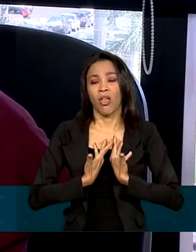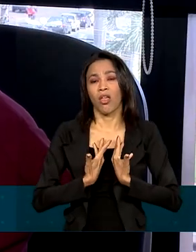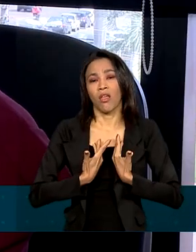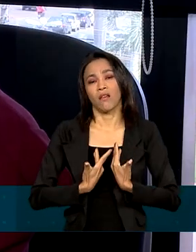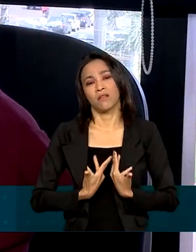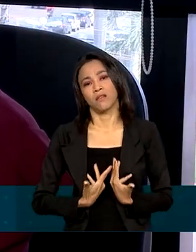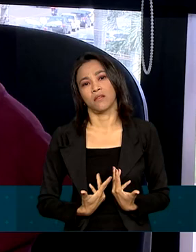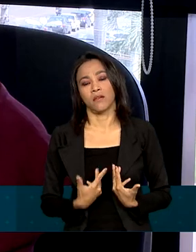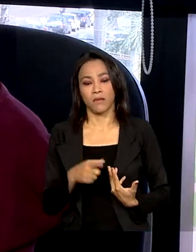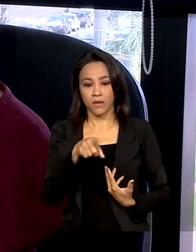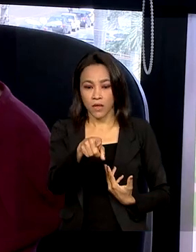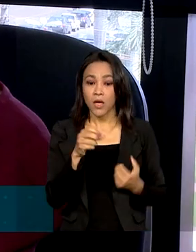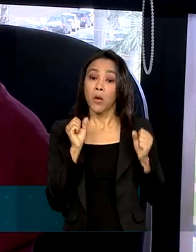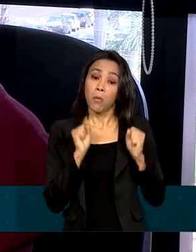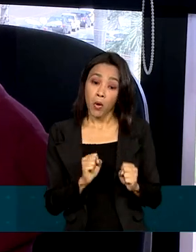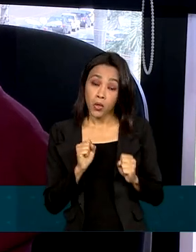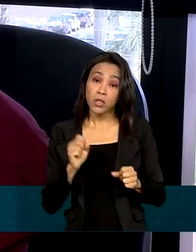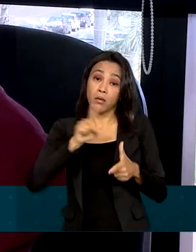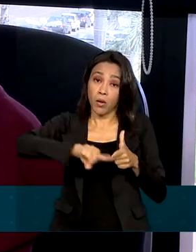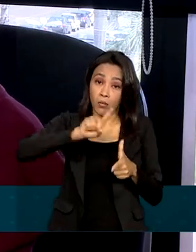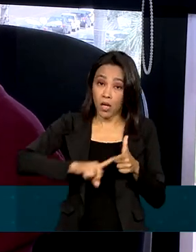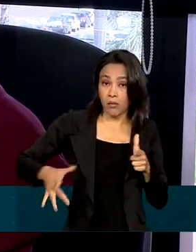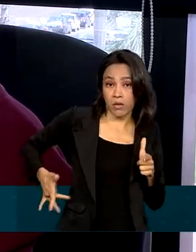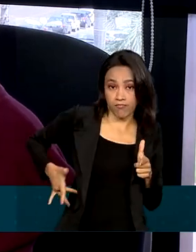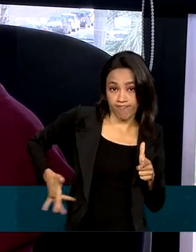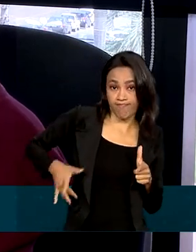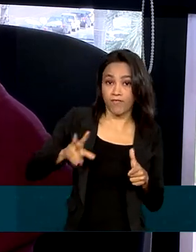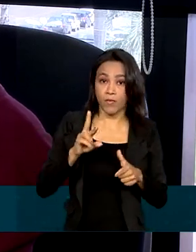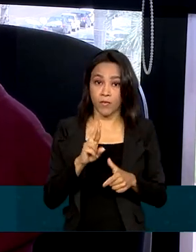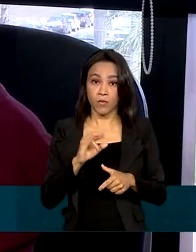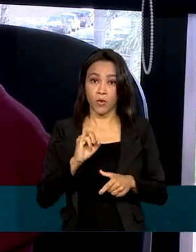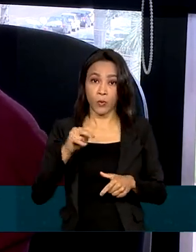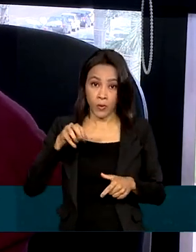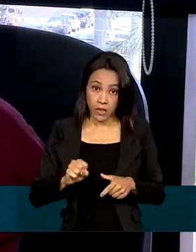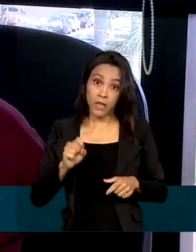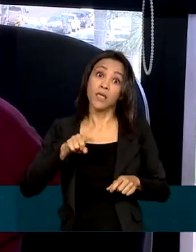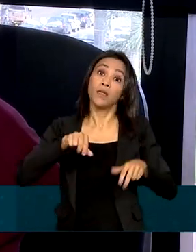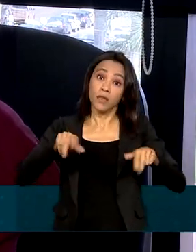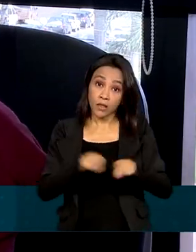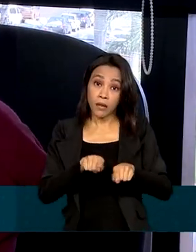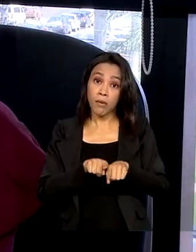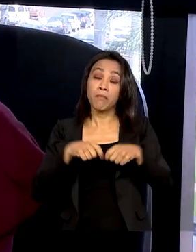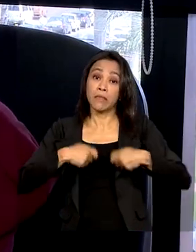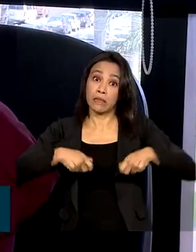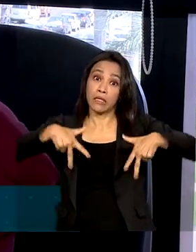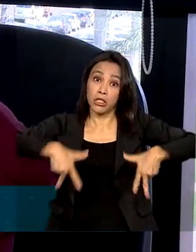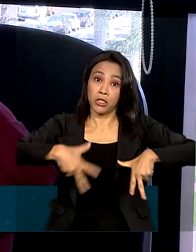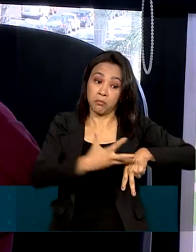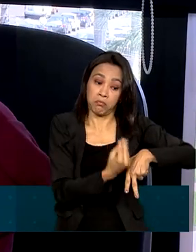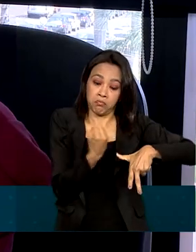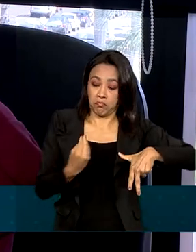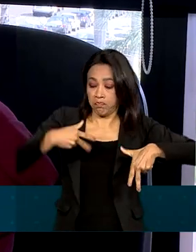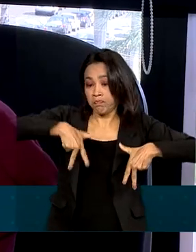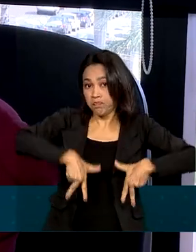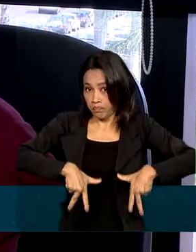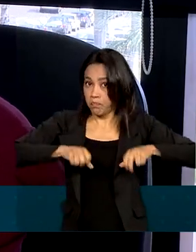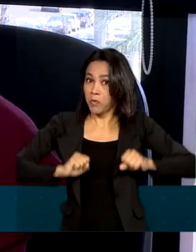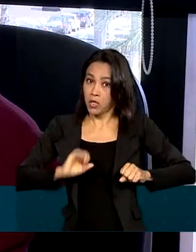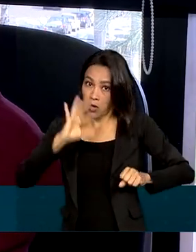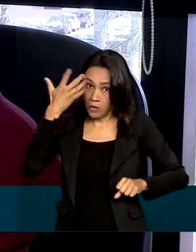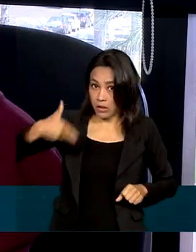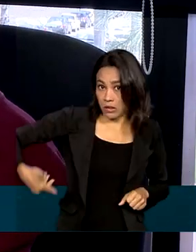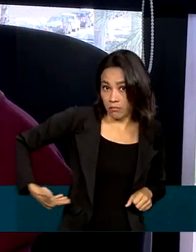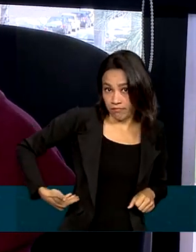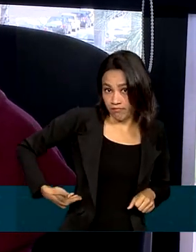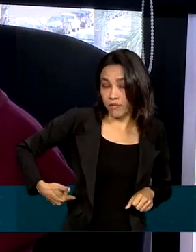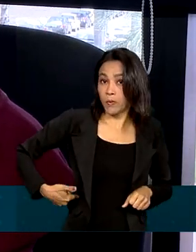O paciente pode evoluir com insuficiência renal e até necessidade de transplante. Existem outras complicações também que acontecem, que